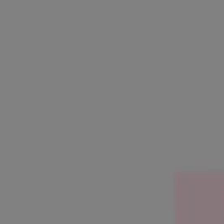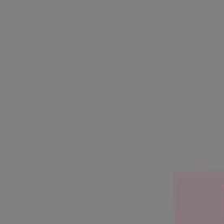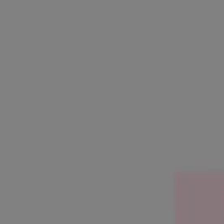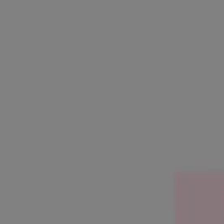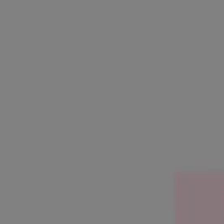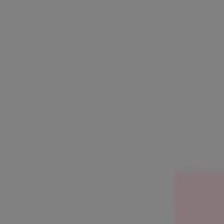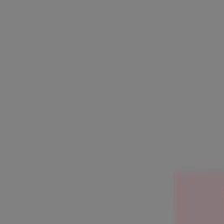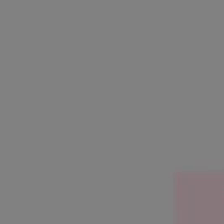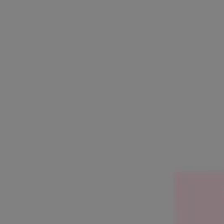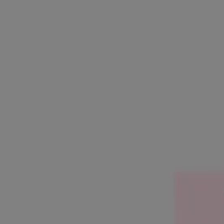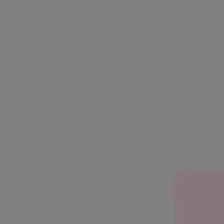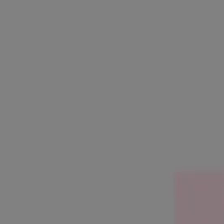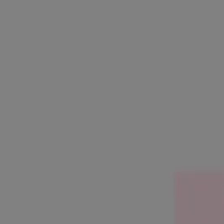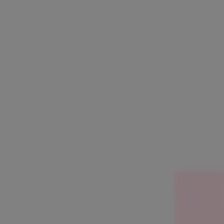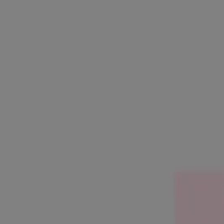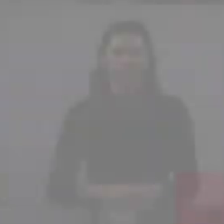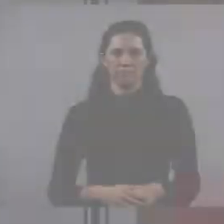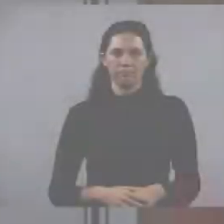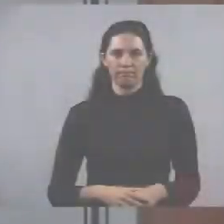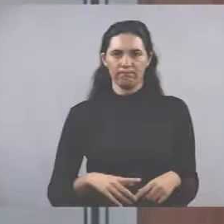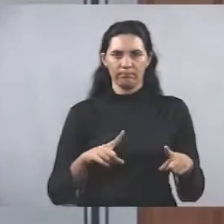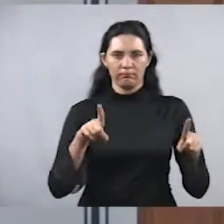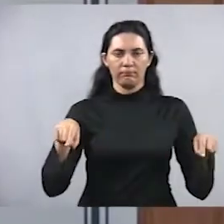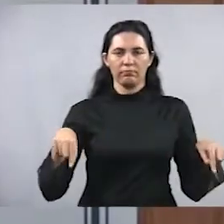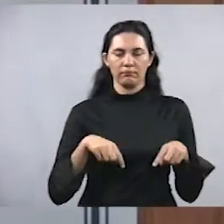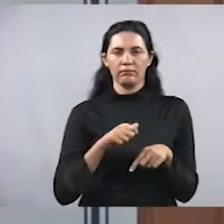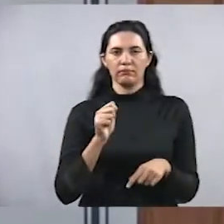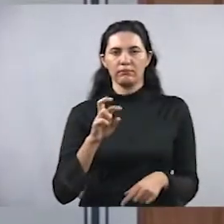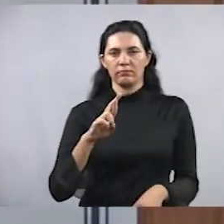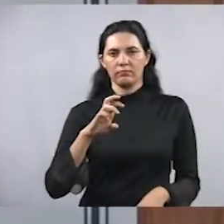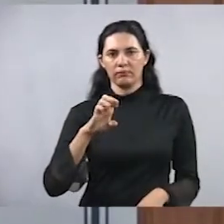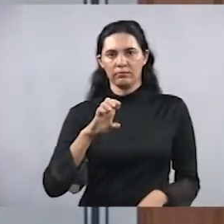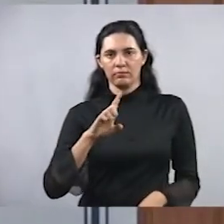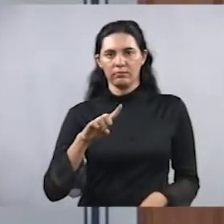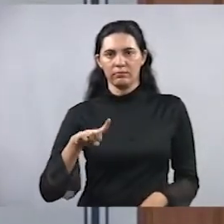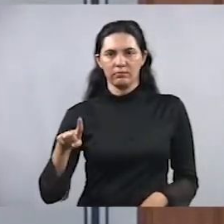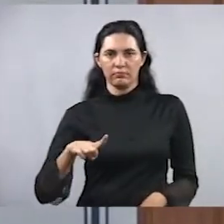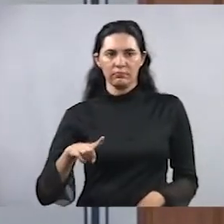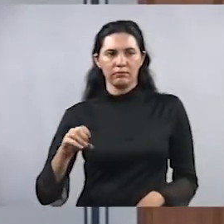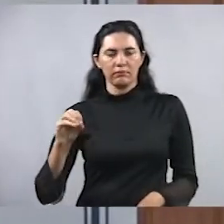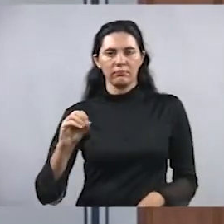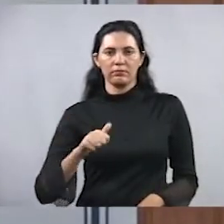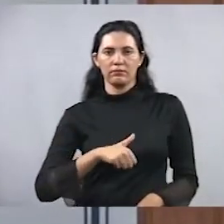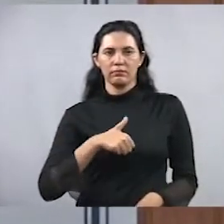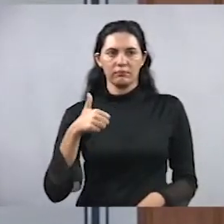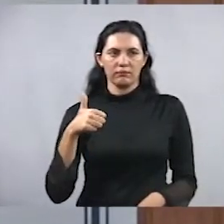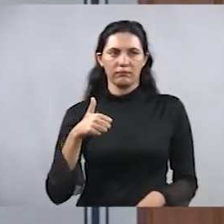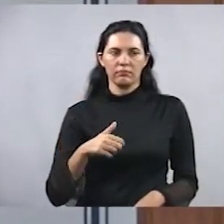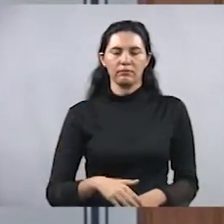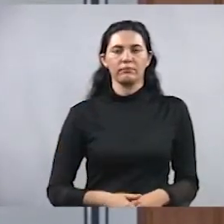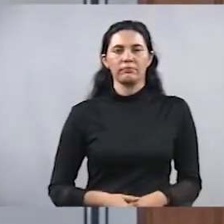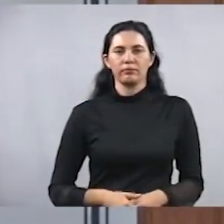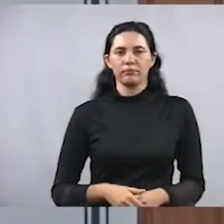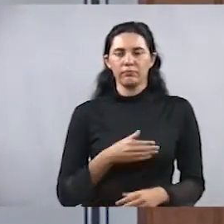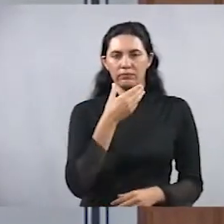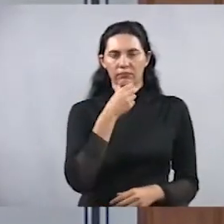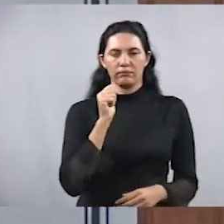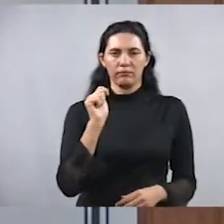margem um condomínio residencial Arezo I. A família Marconato é uma família tradicional na nossa cidade. O senhor Ângelo Marconato,